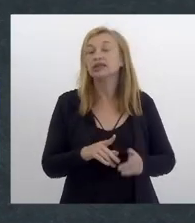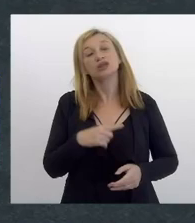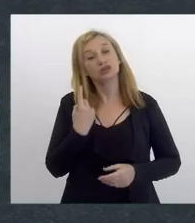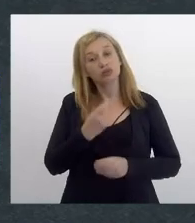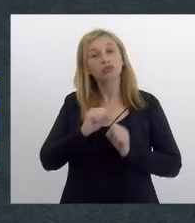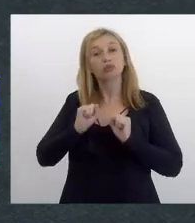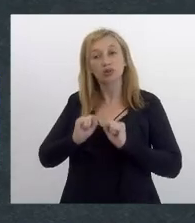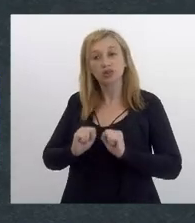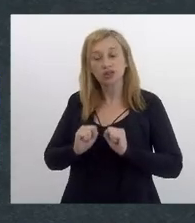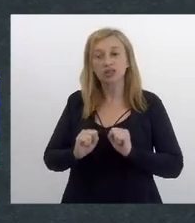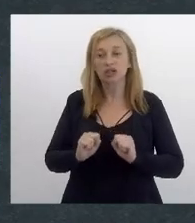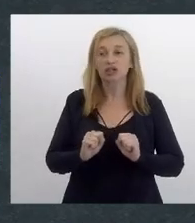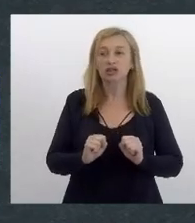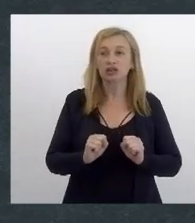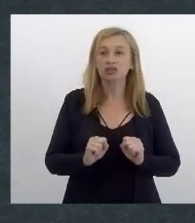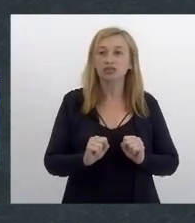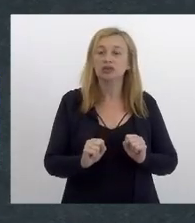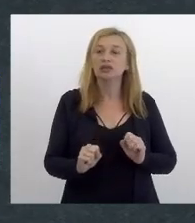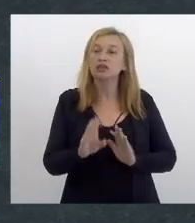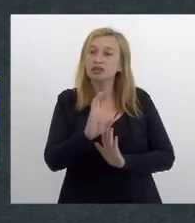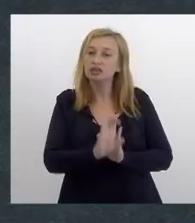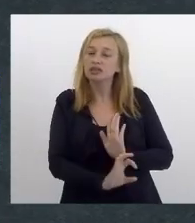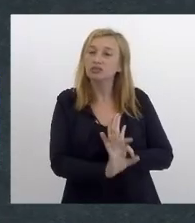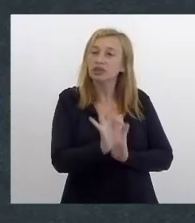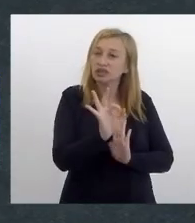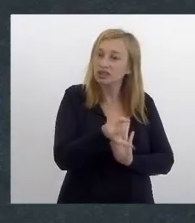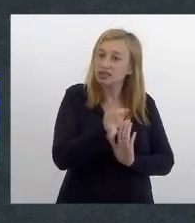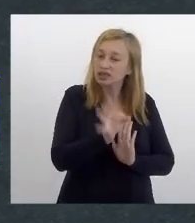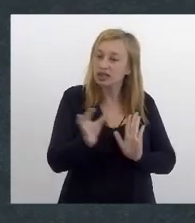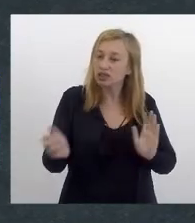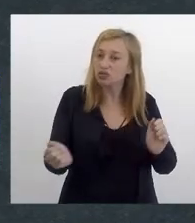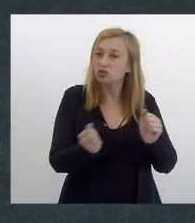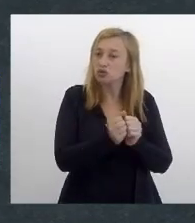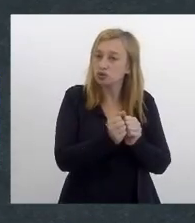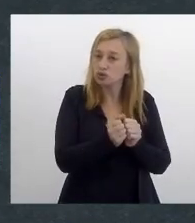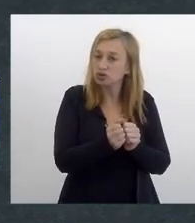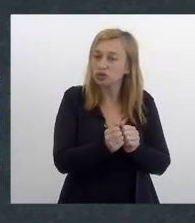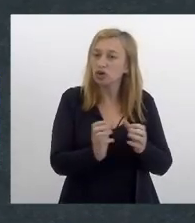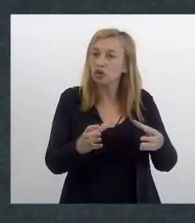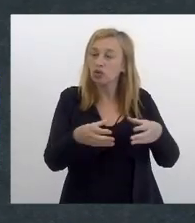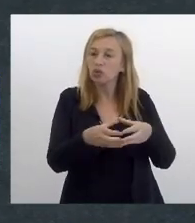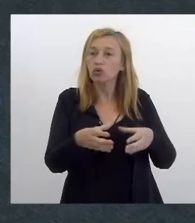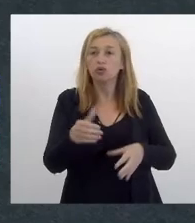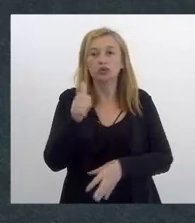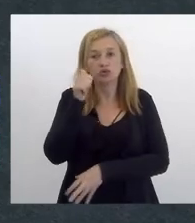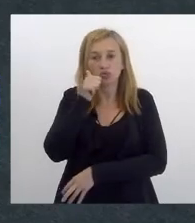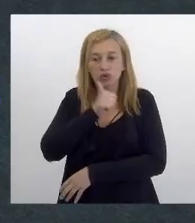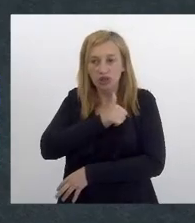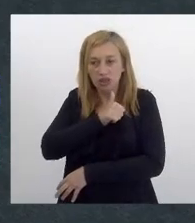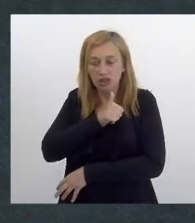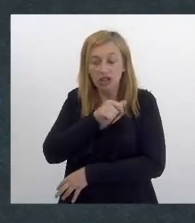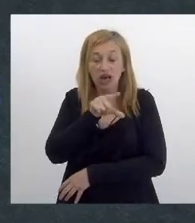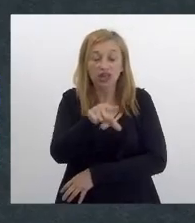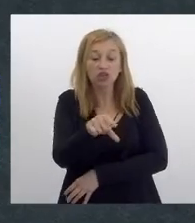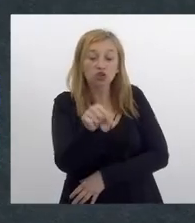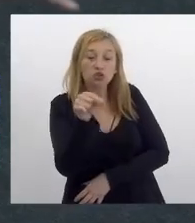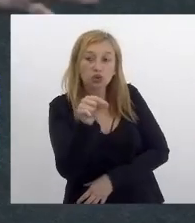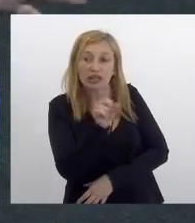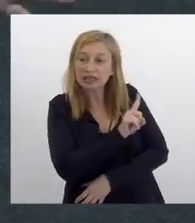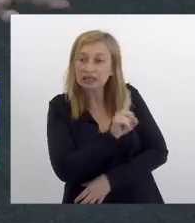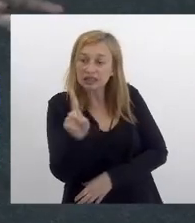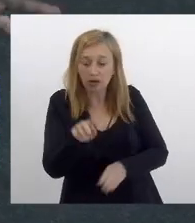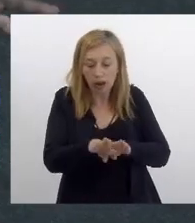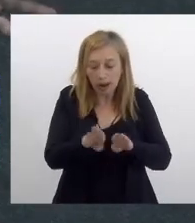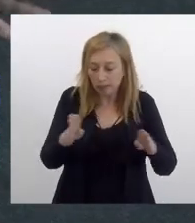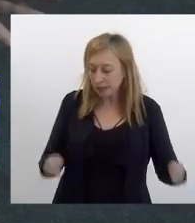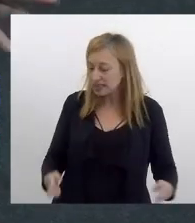possa aí colocar as emendas necessárias ser a bancada feminina a decidir e não a mesa